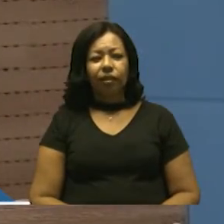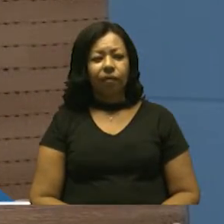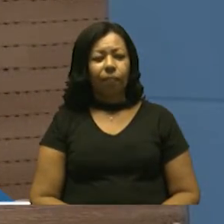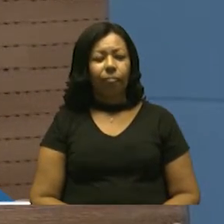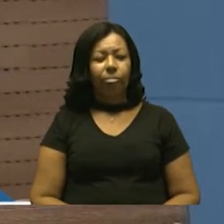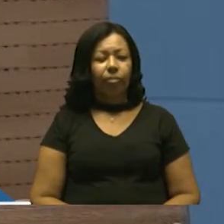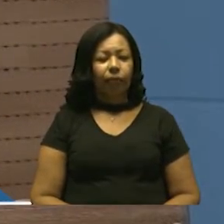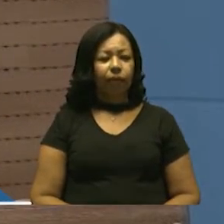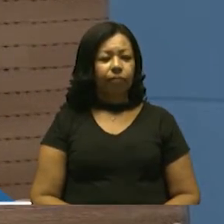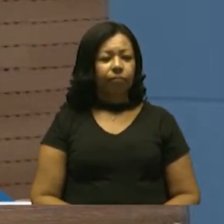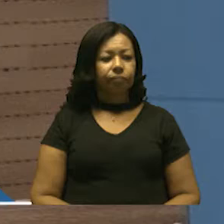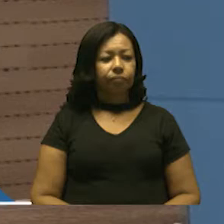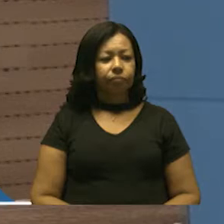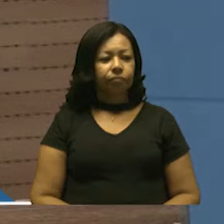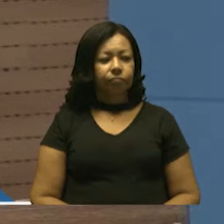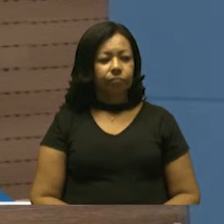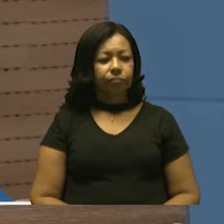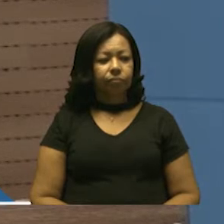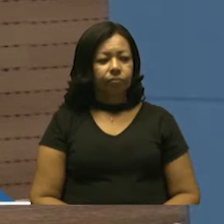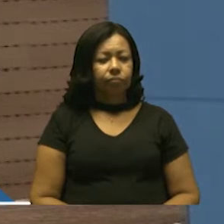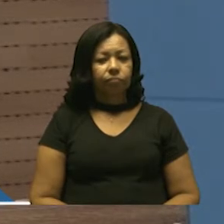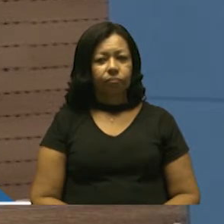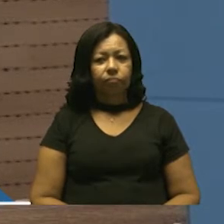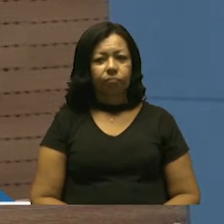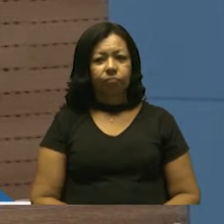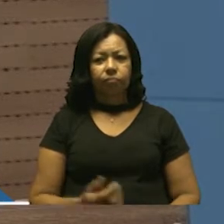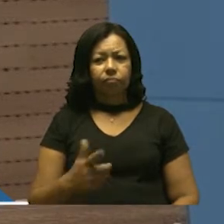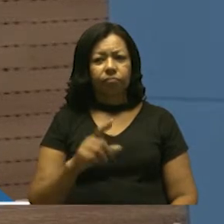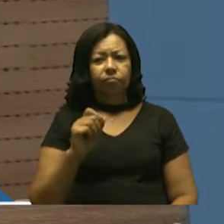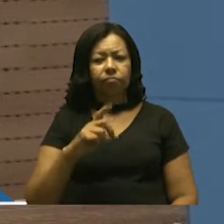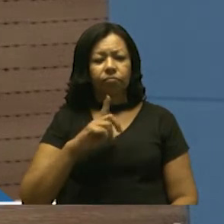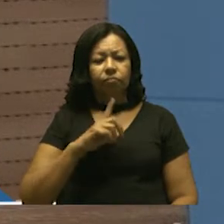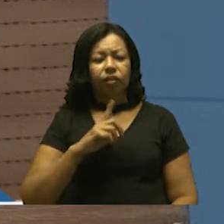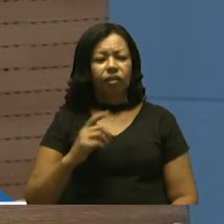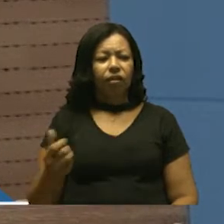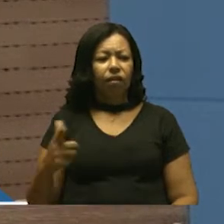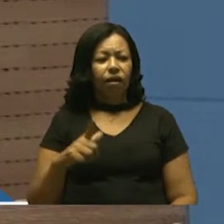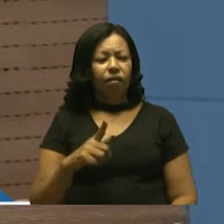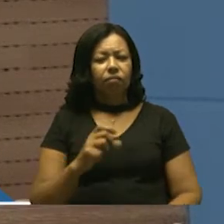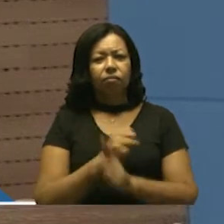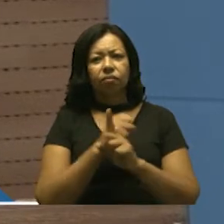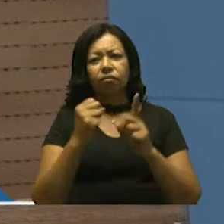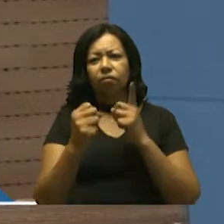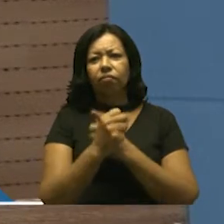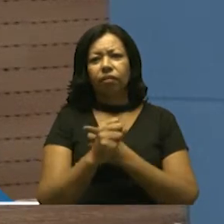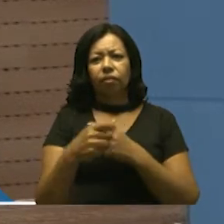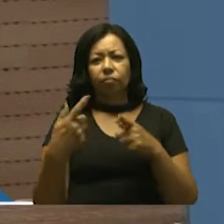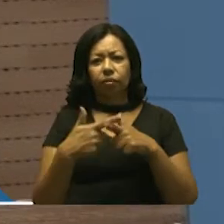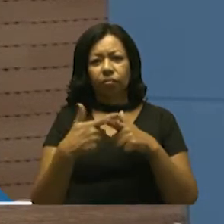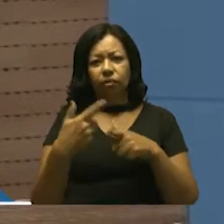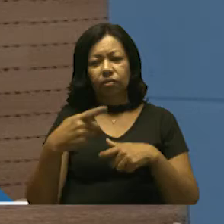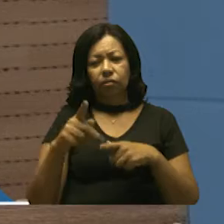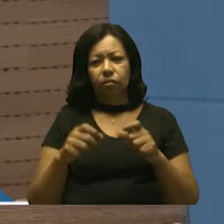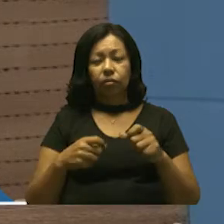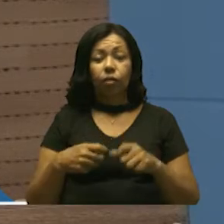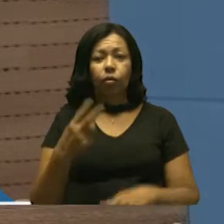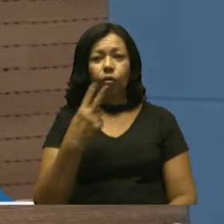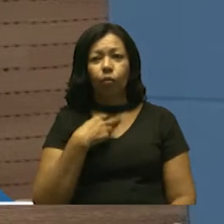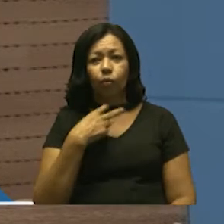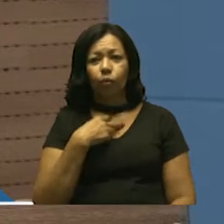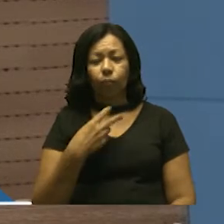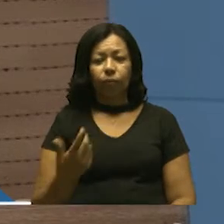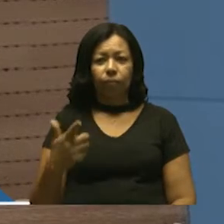Lala, é um ganho para a sociedade. Porque, através dessas oficinas, ocupam,